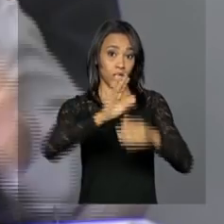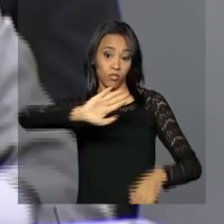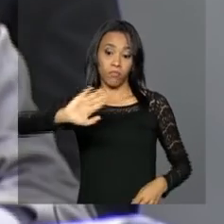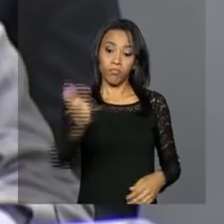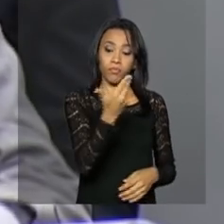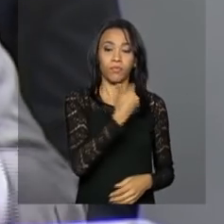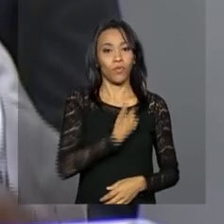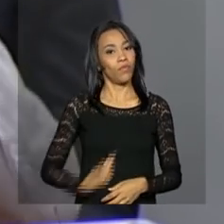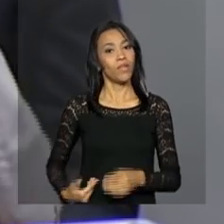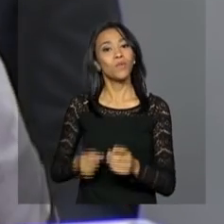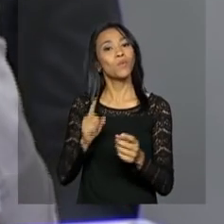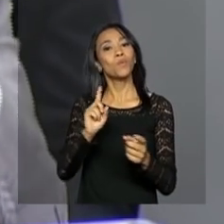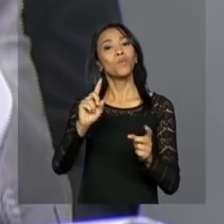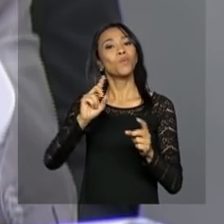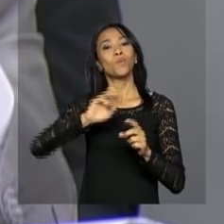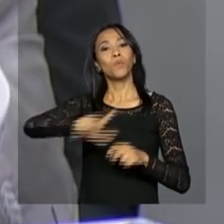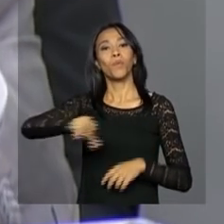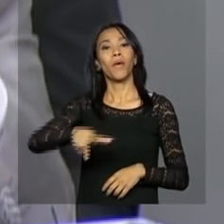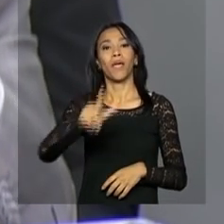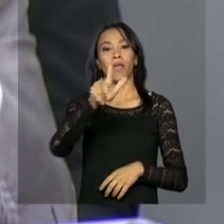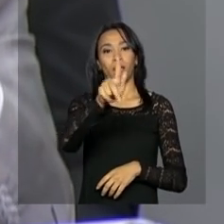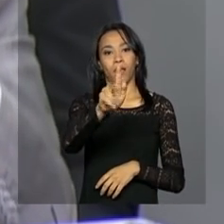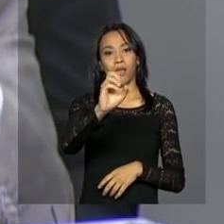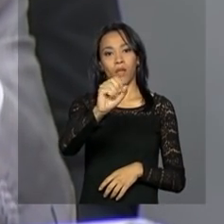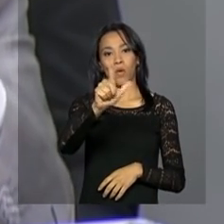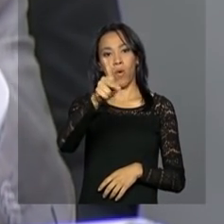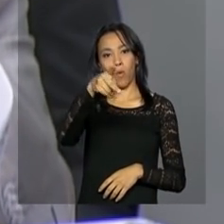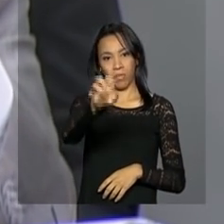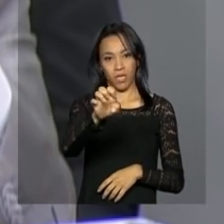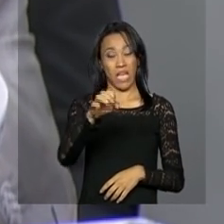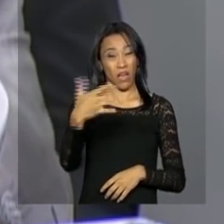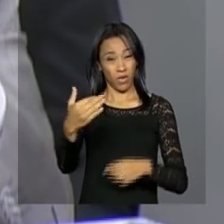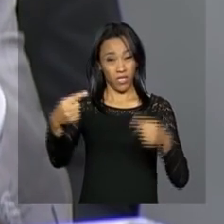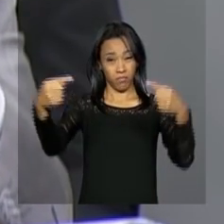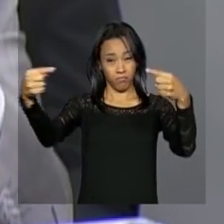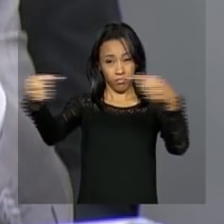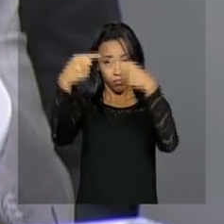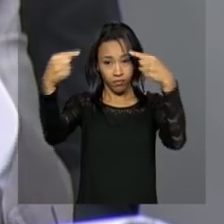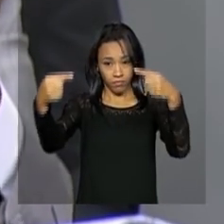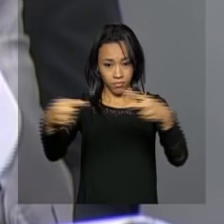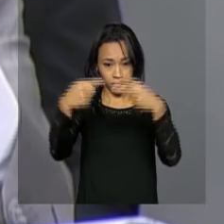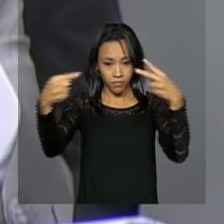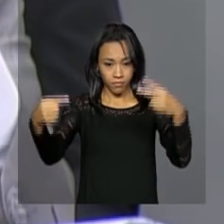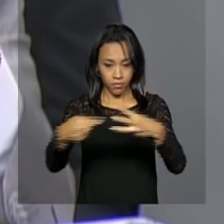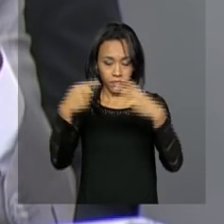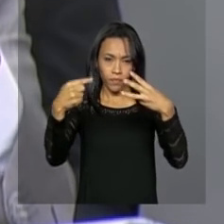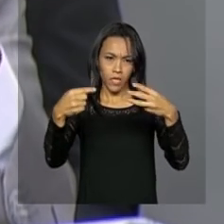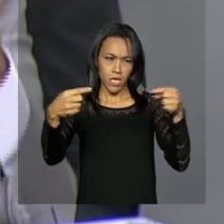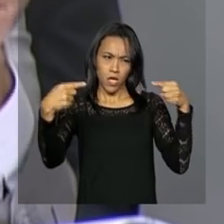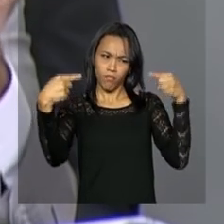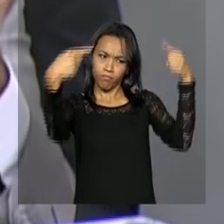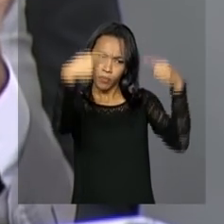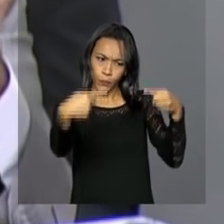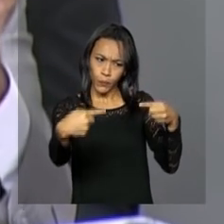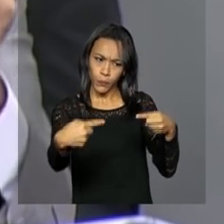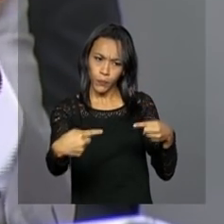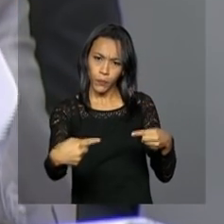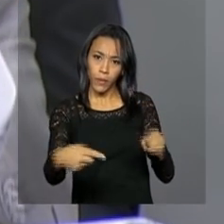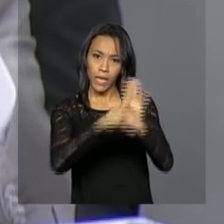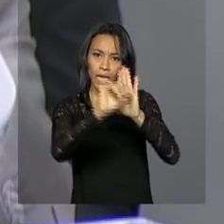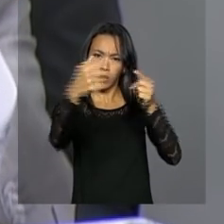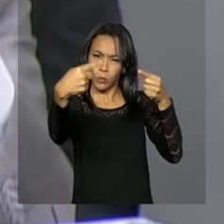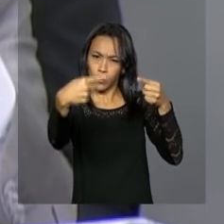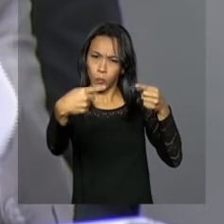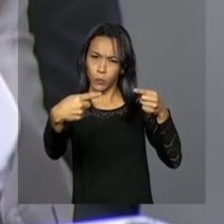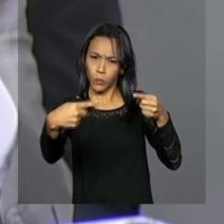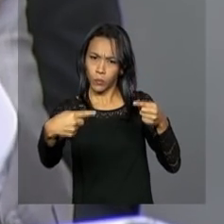e excepcionalíssima. Mas, se esses pressupostos não forem atendidos. Se não houver um atentado à Constituição. Se não houver